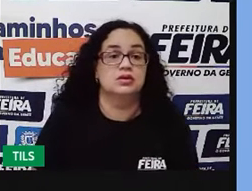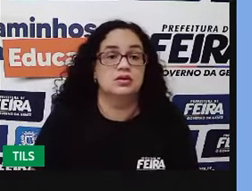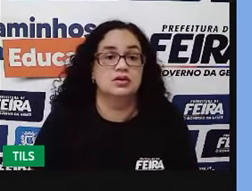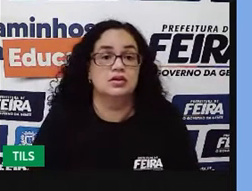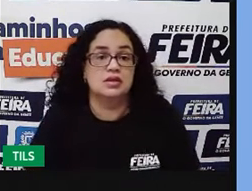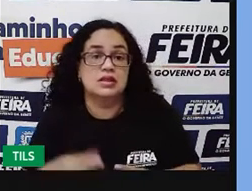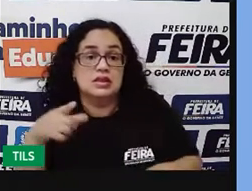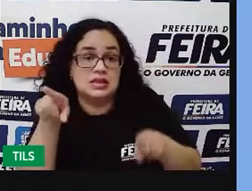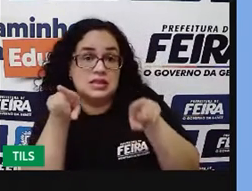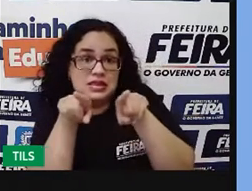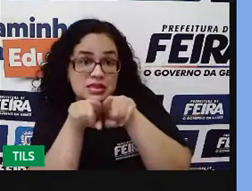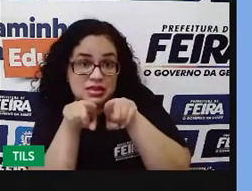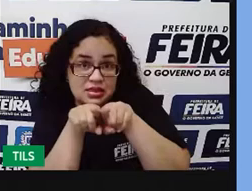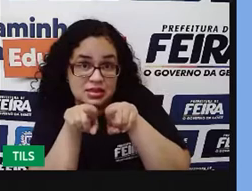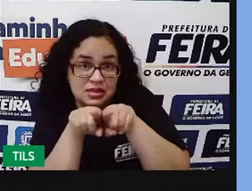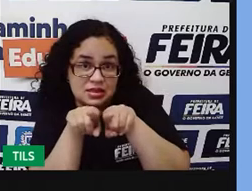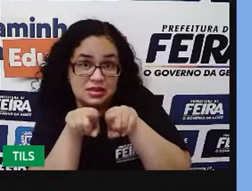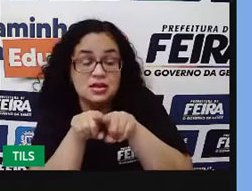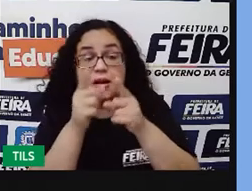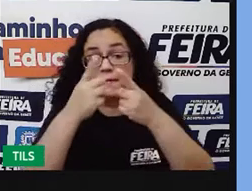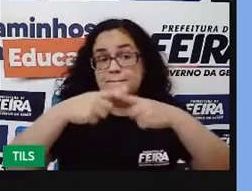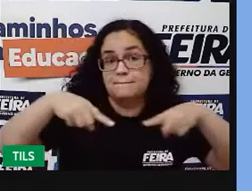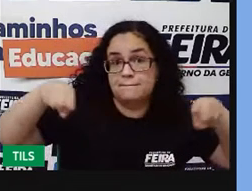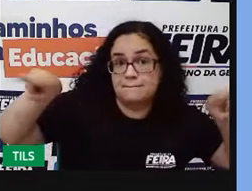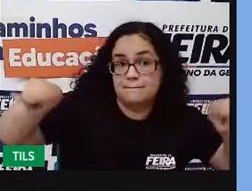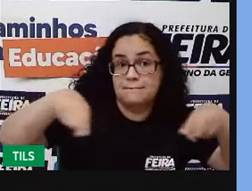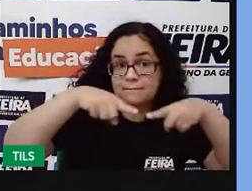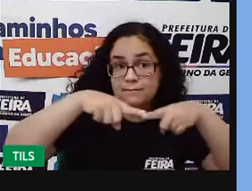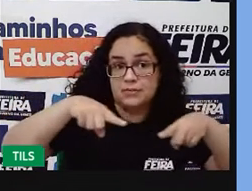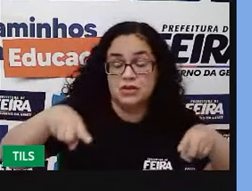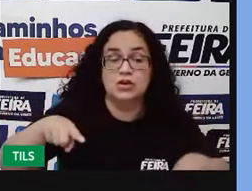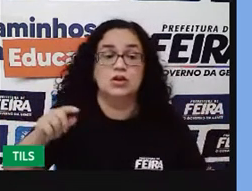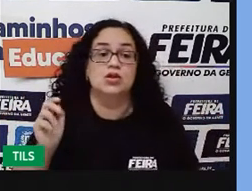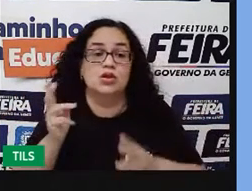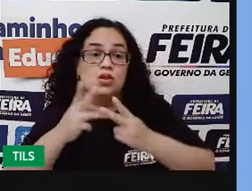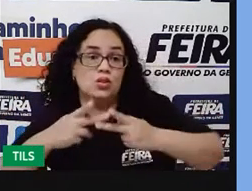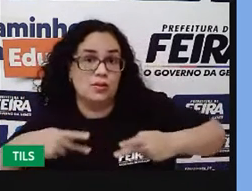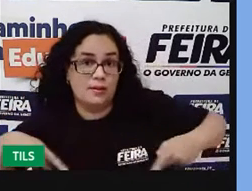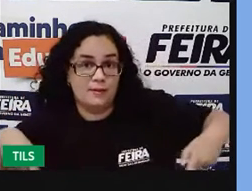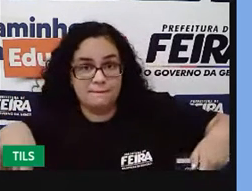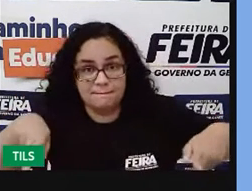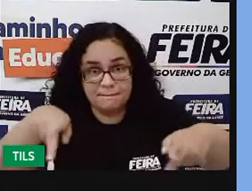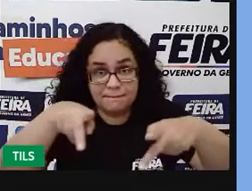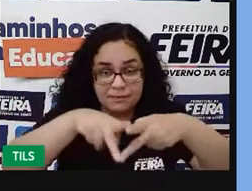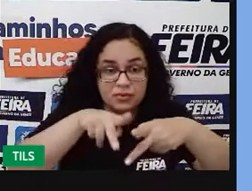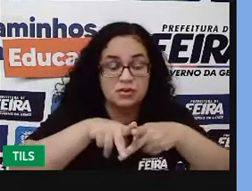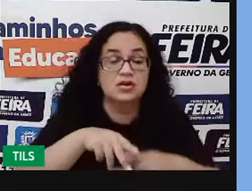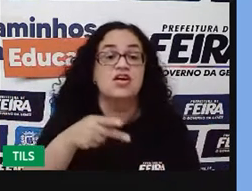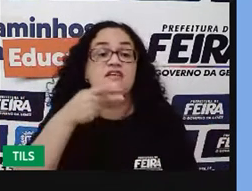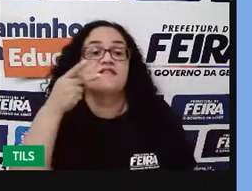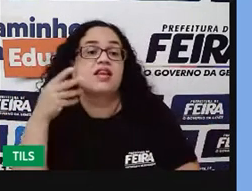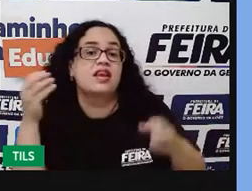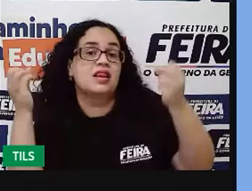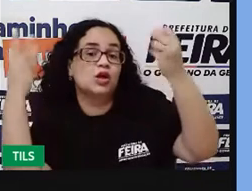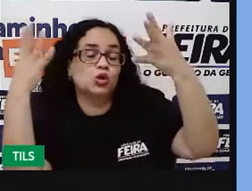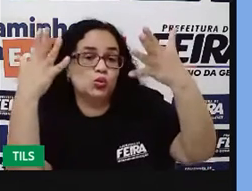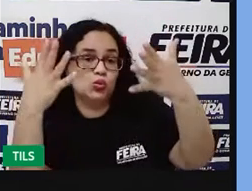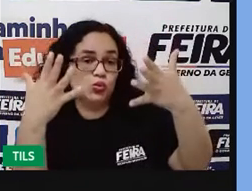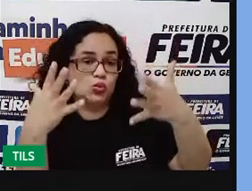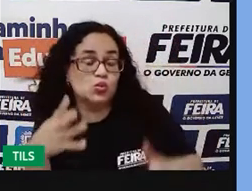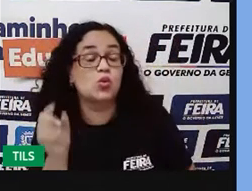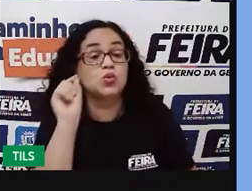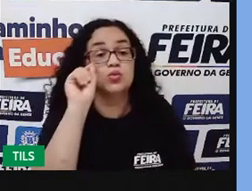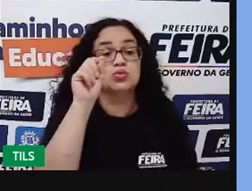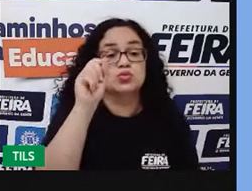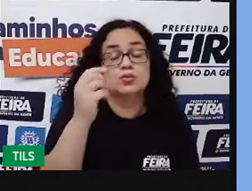Trago também a música A Voz do Povo, de João do Vale, que vai falar um pouco mais sobre a